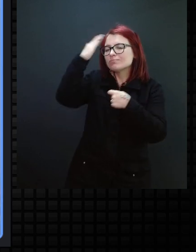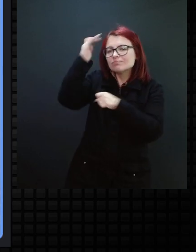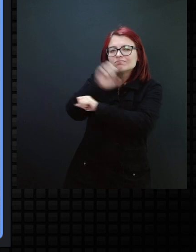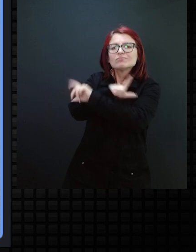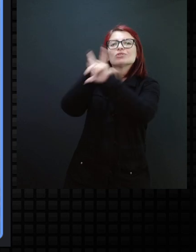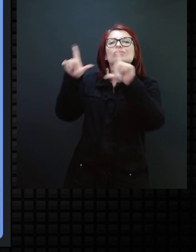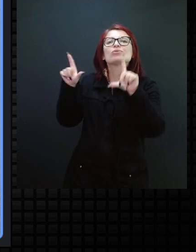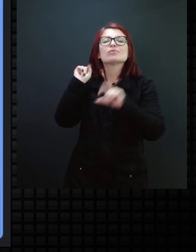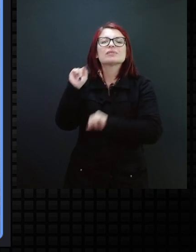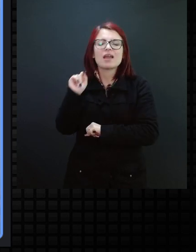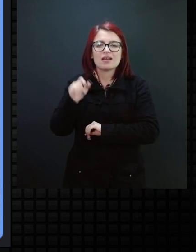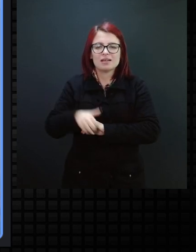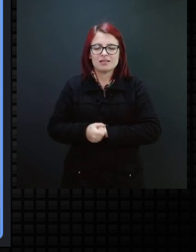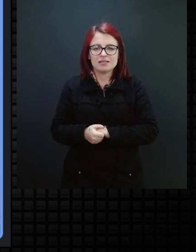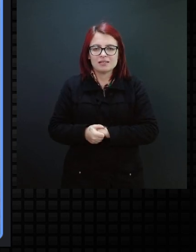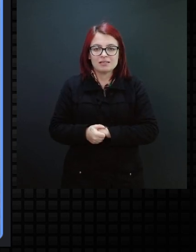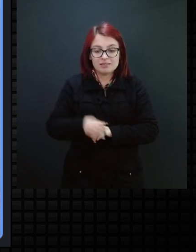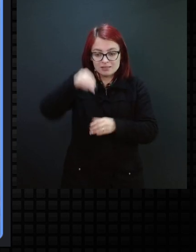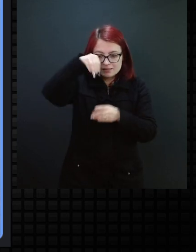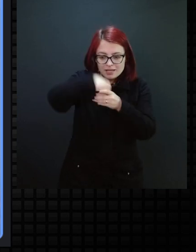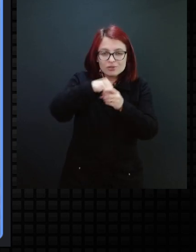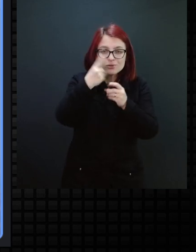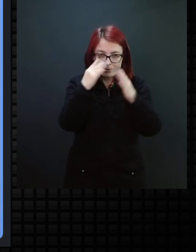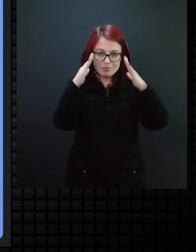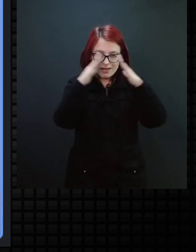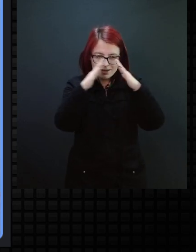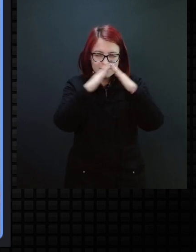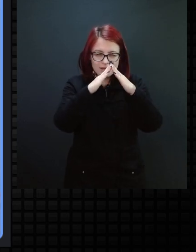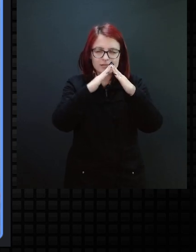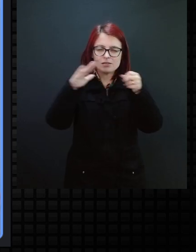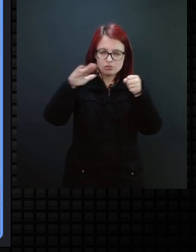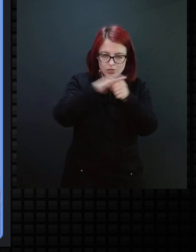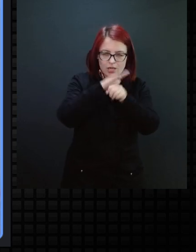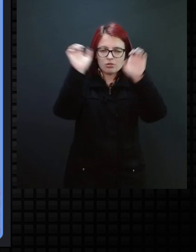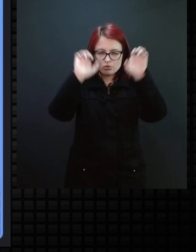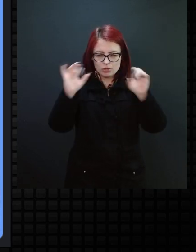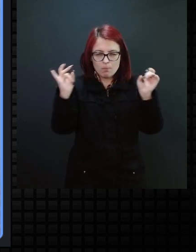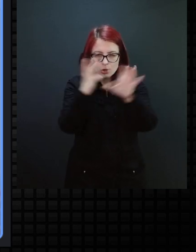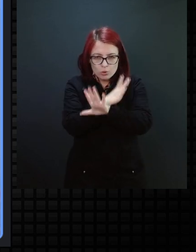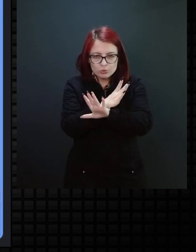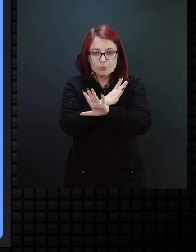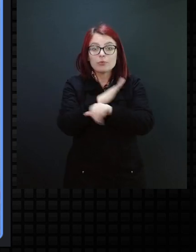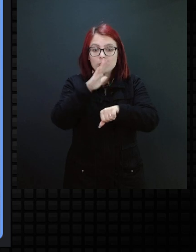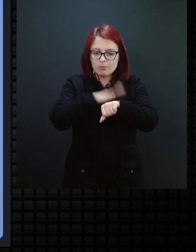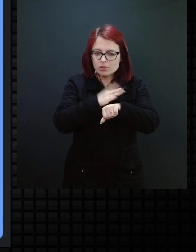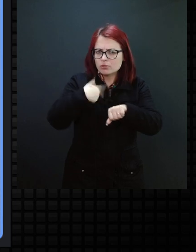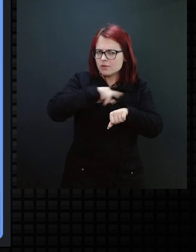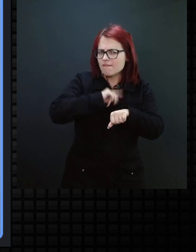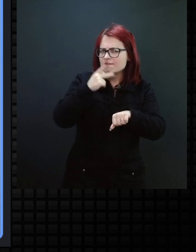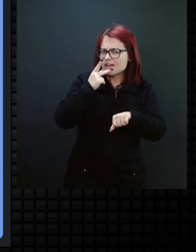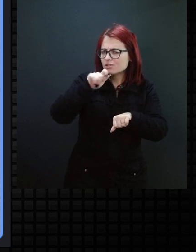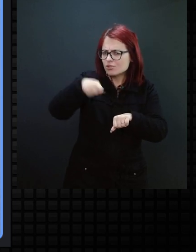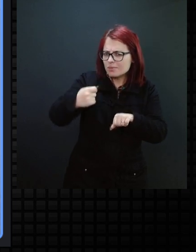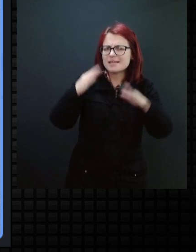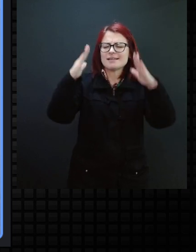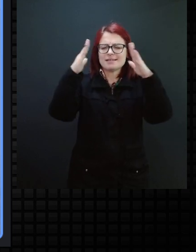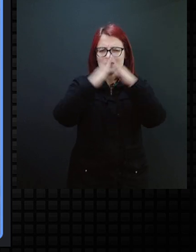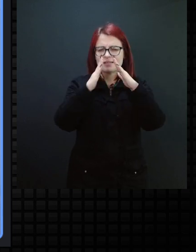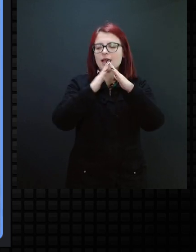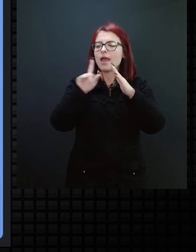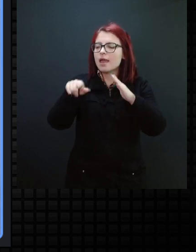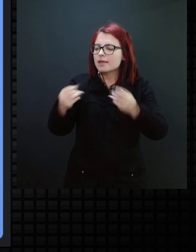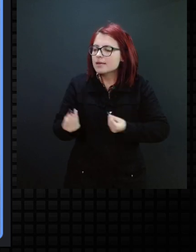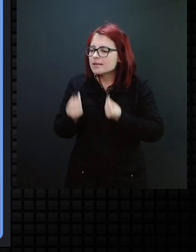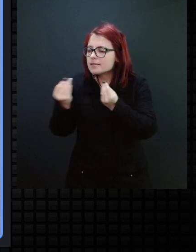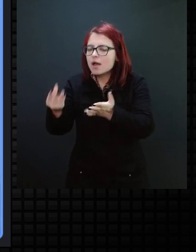uma casa estruturada, quando a gente fala de uma casa estruturada, onde ela pode oportunizar